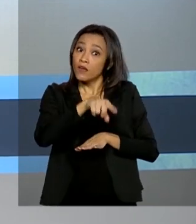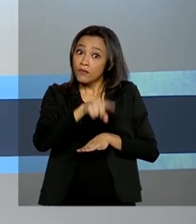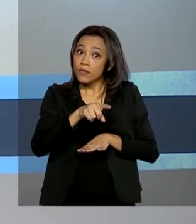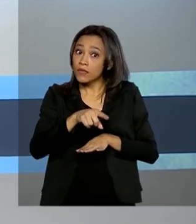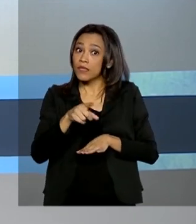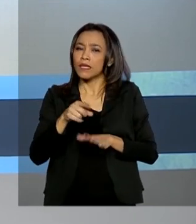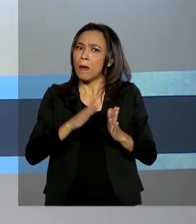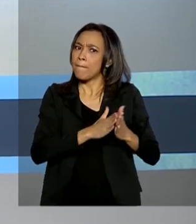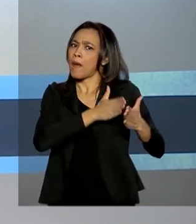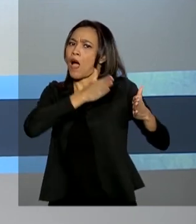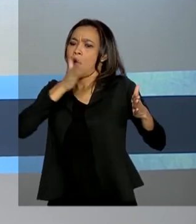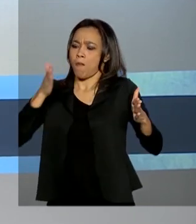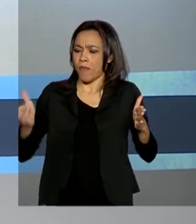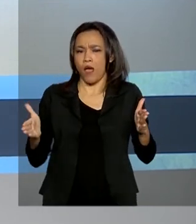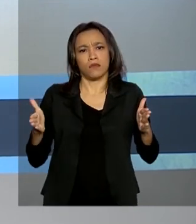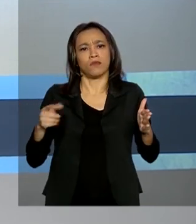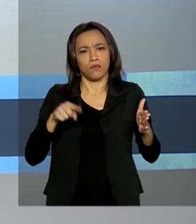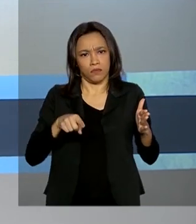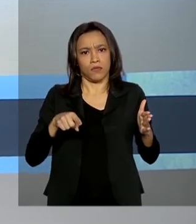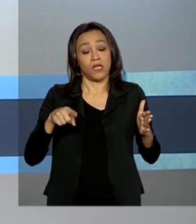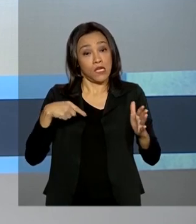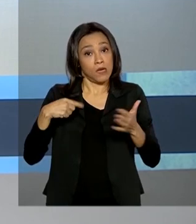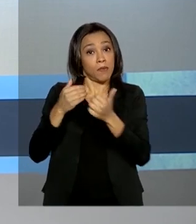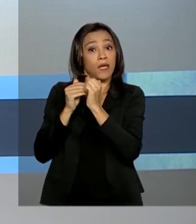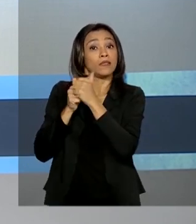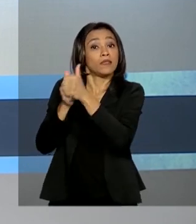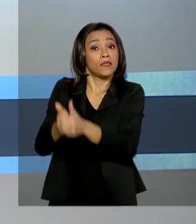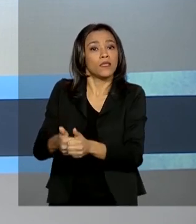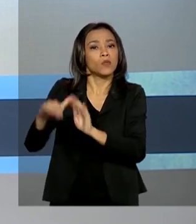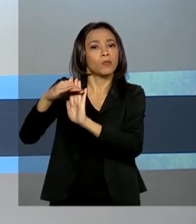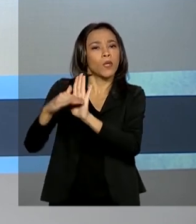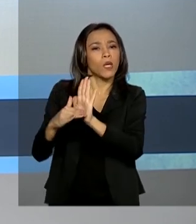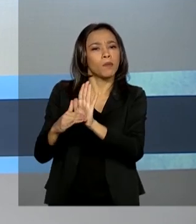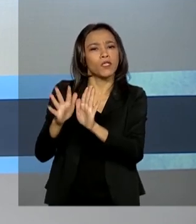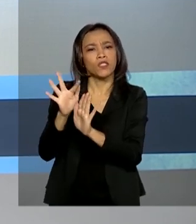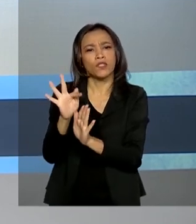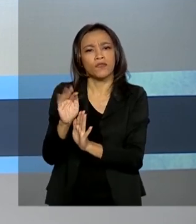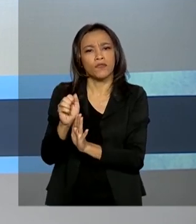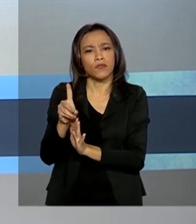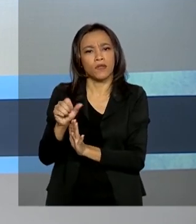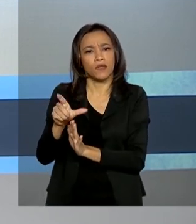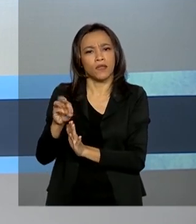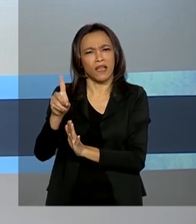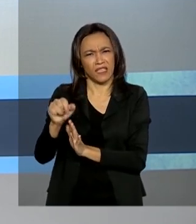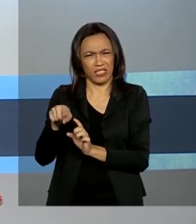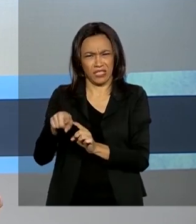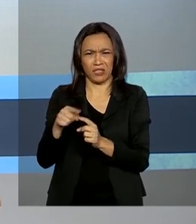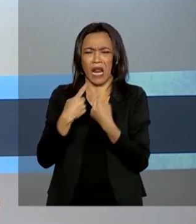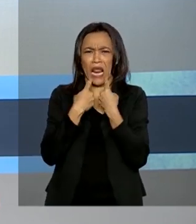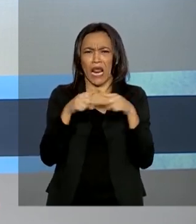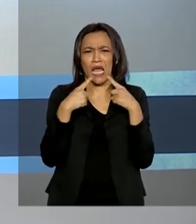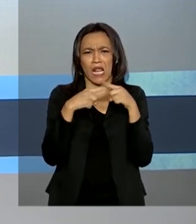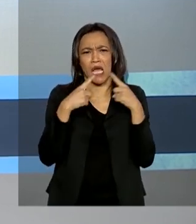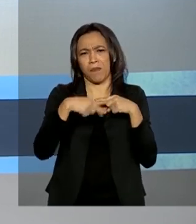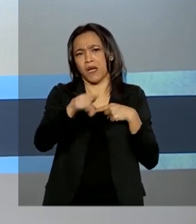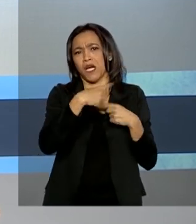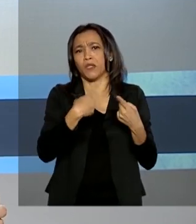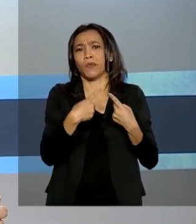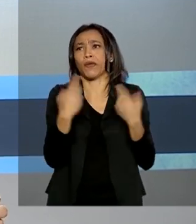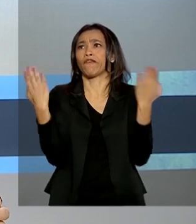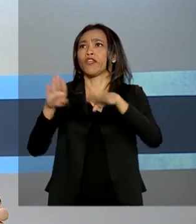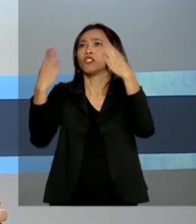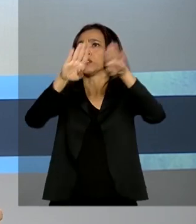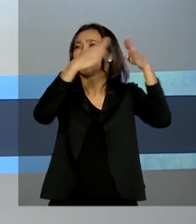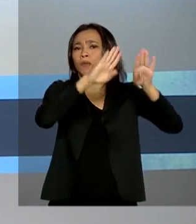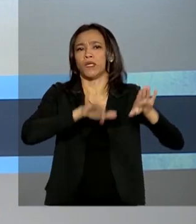acumulados em programas de fidelidade. A medida foi tomada por causa do aumento das reclamações geradas pelo fechamento dos